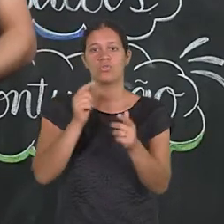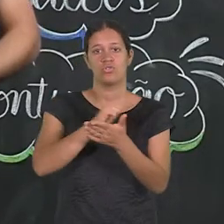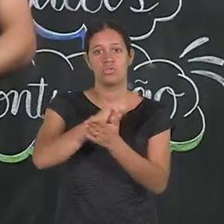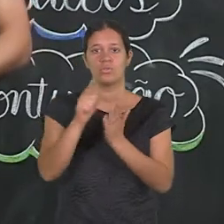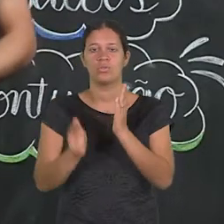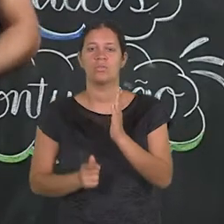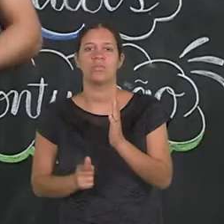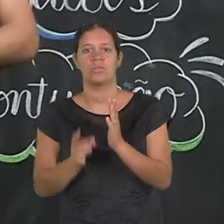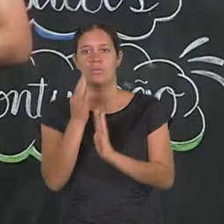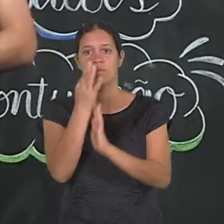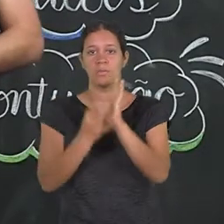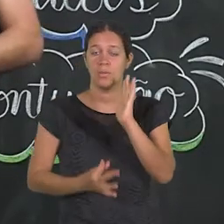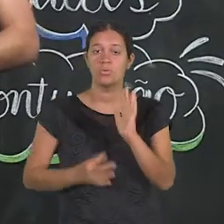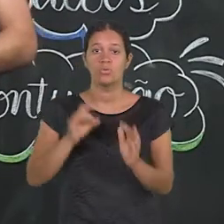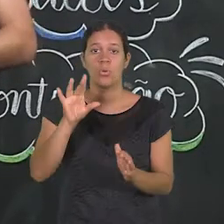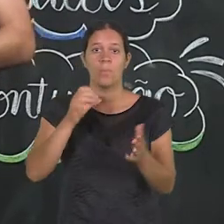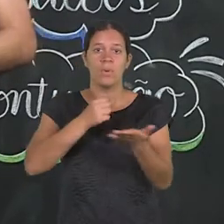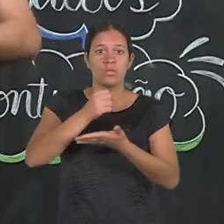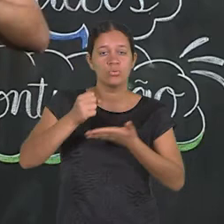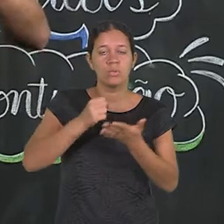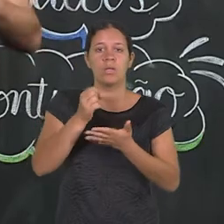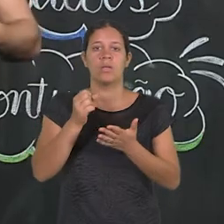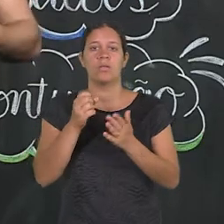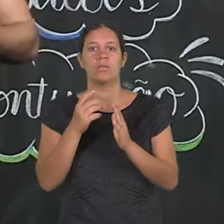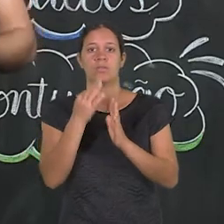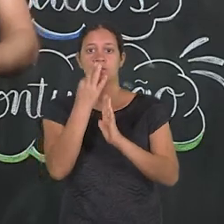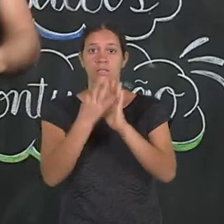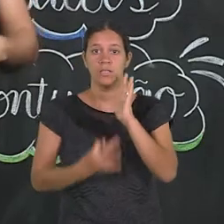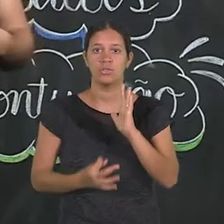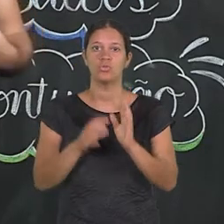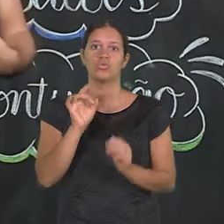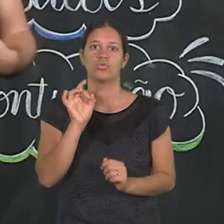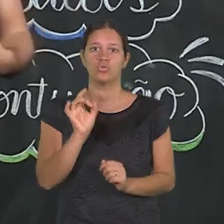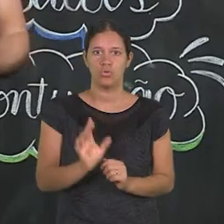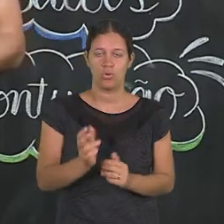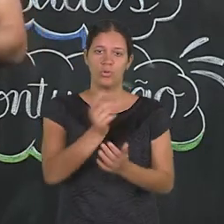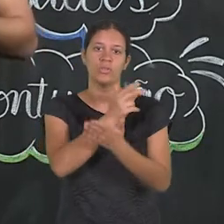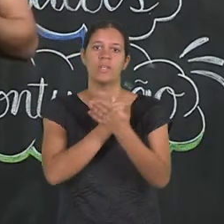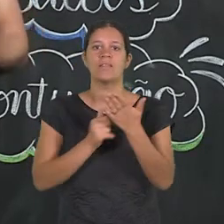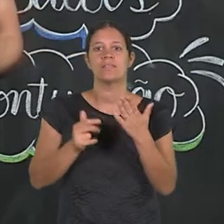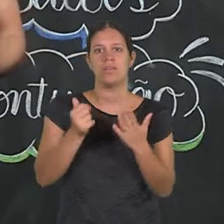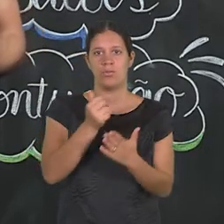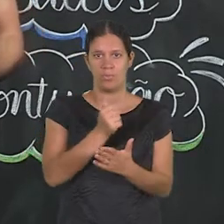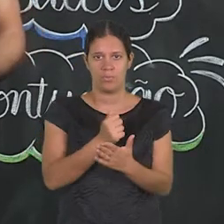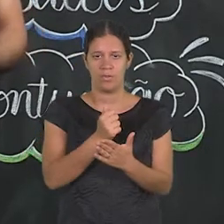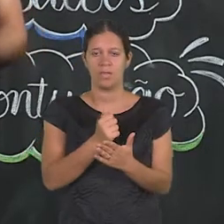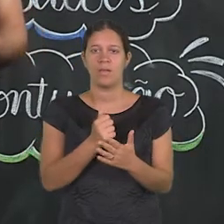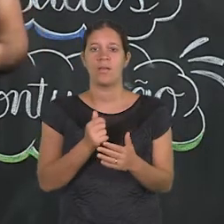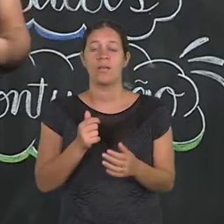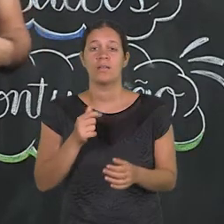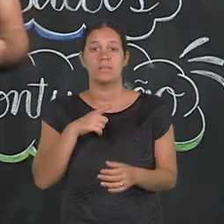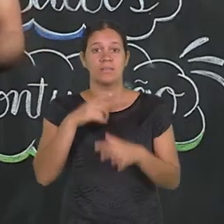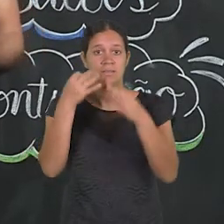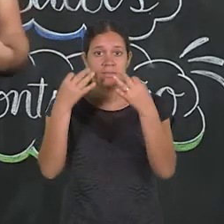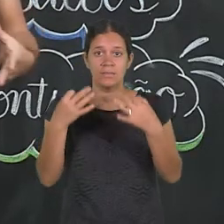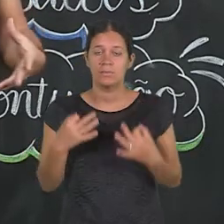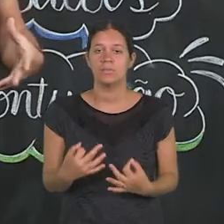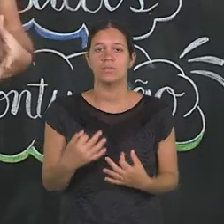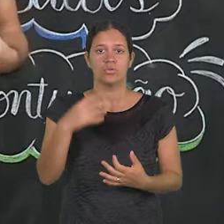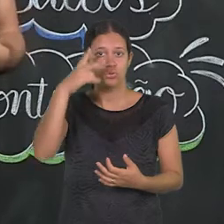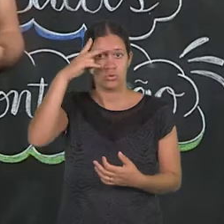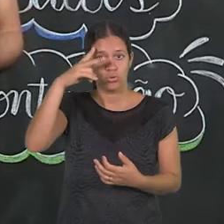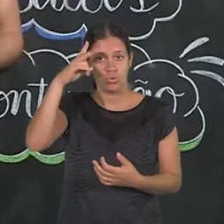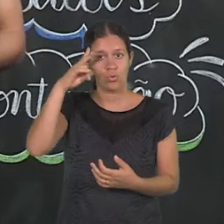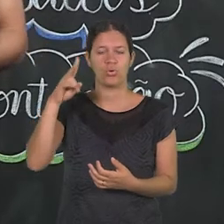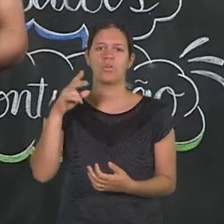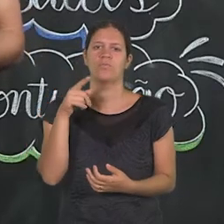desse gênero textual é marcada basicamente pelo texto e pelas imagens, pelos desenhos. Com certeza você vai lembrar